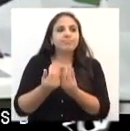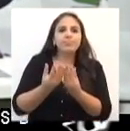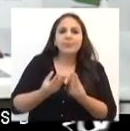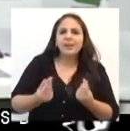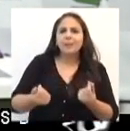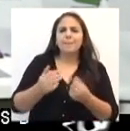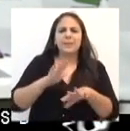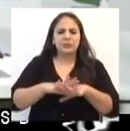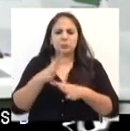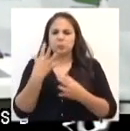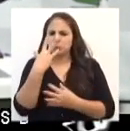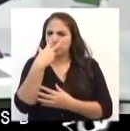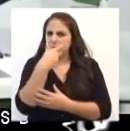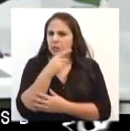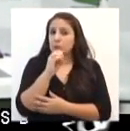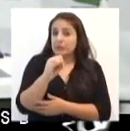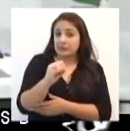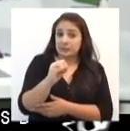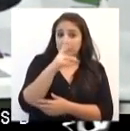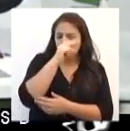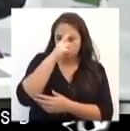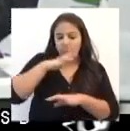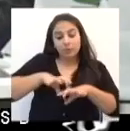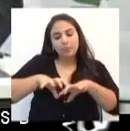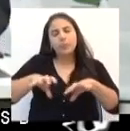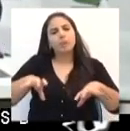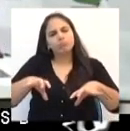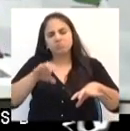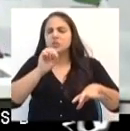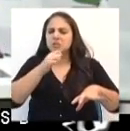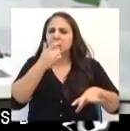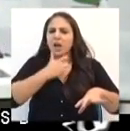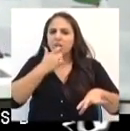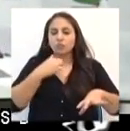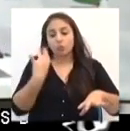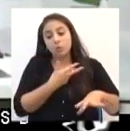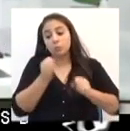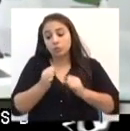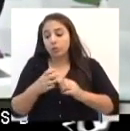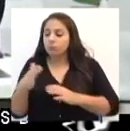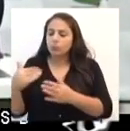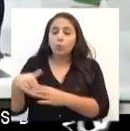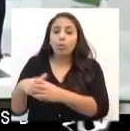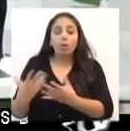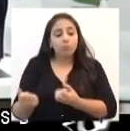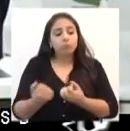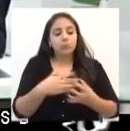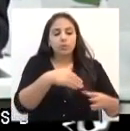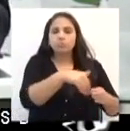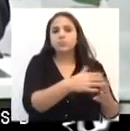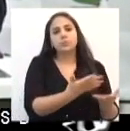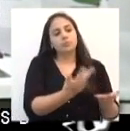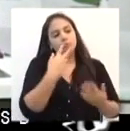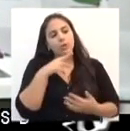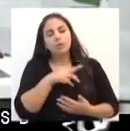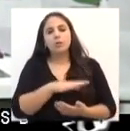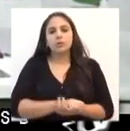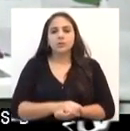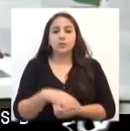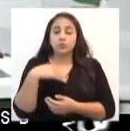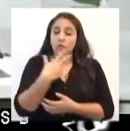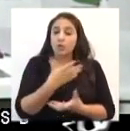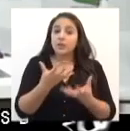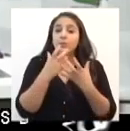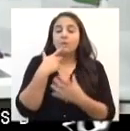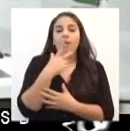elegante se o Executivo tivesse separado? Talvez sim, podemos reivindicar isso. Agora, nós queremos dizer que eles não